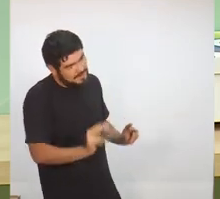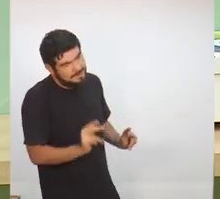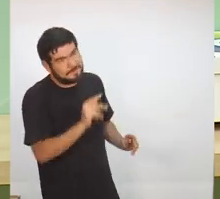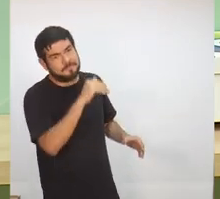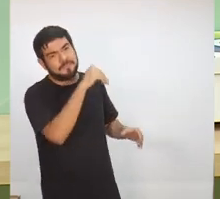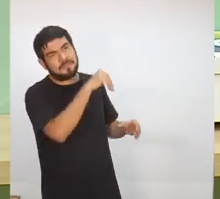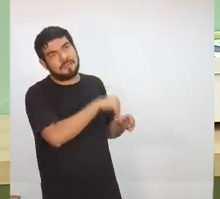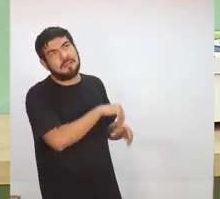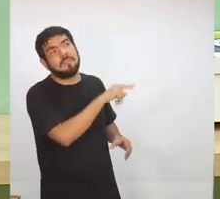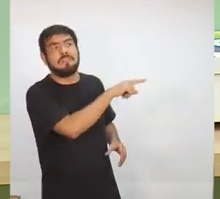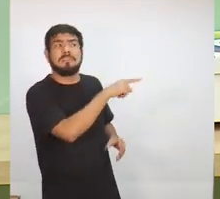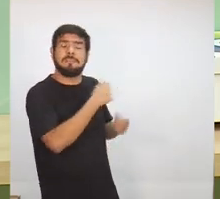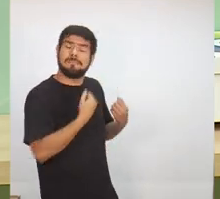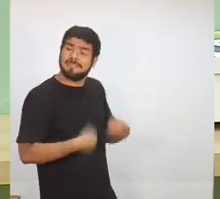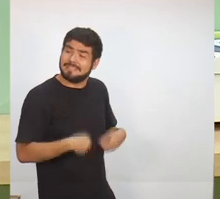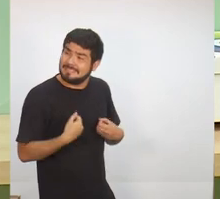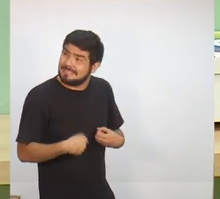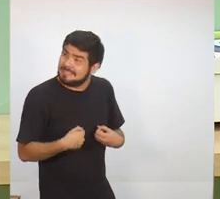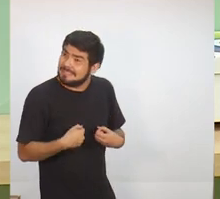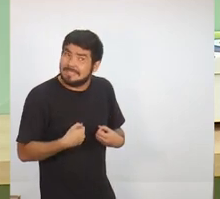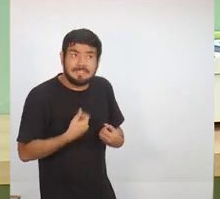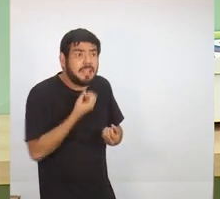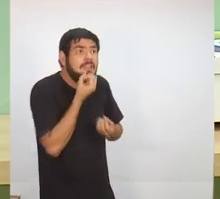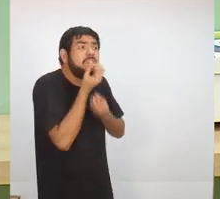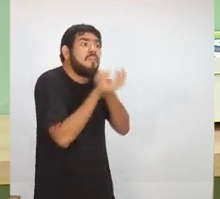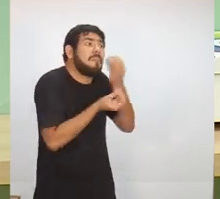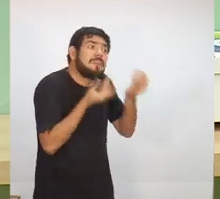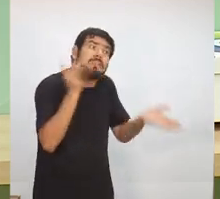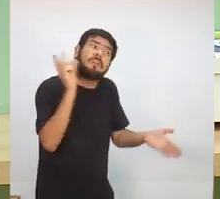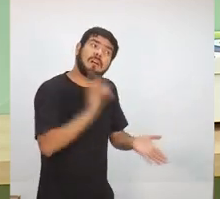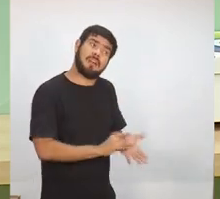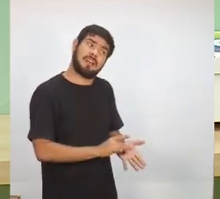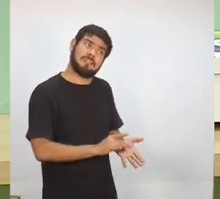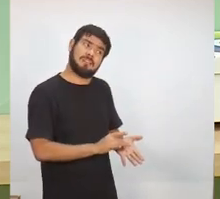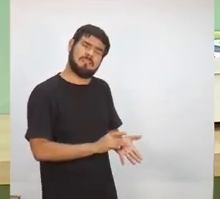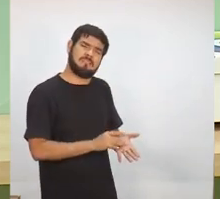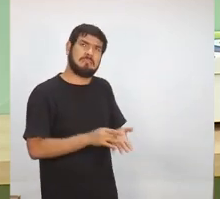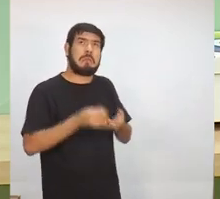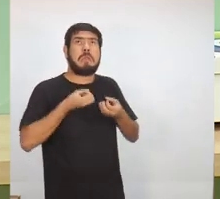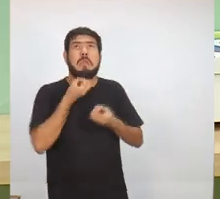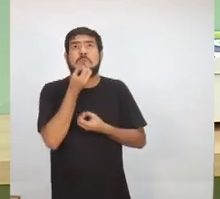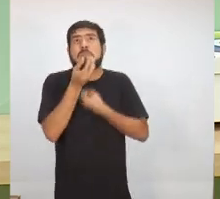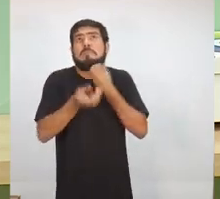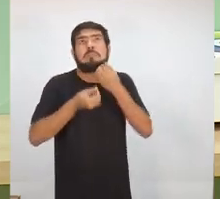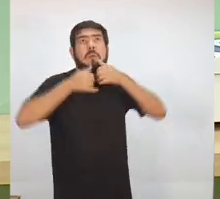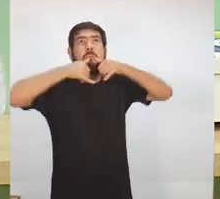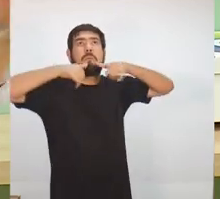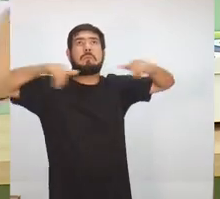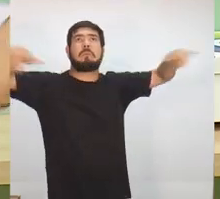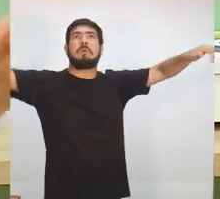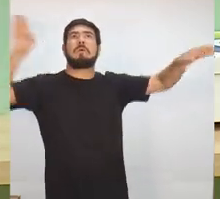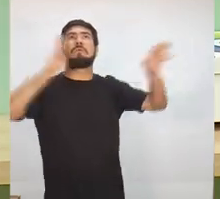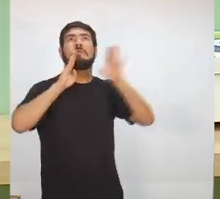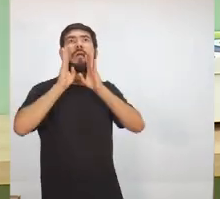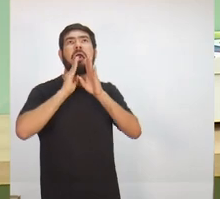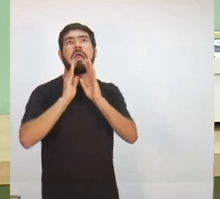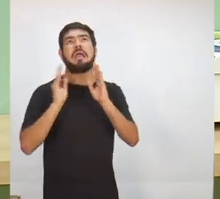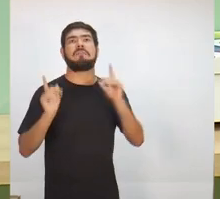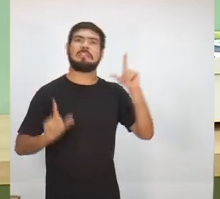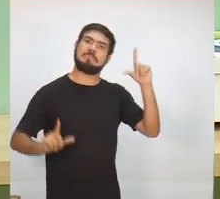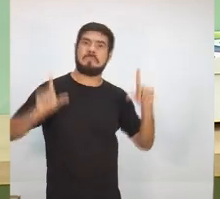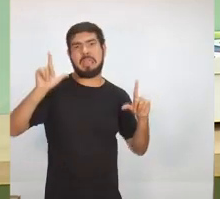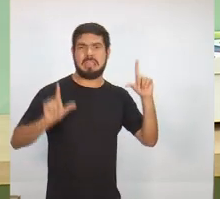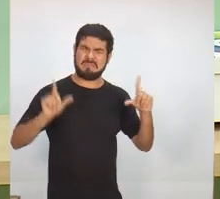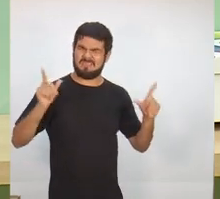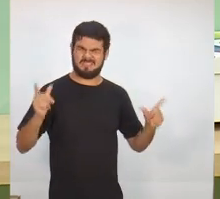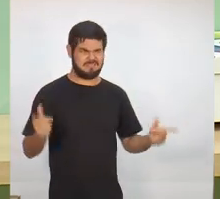tem que ter a informação correta. Você passa uma informação e coloca nas suas redes sociais, faz memezinho do